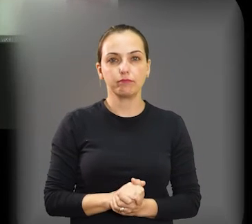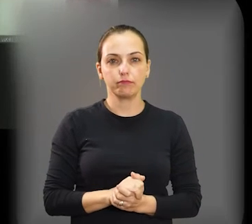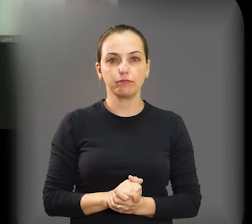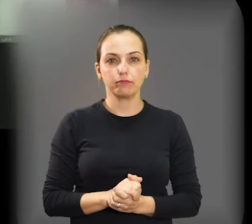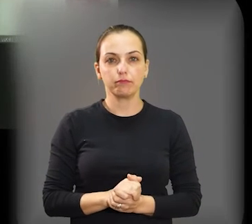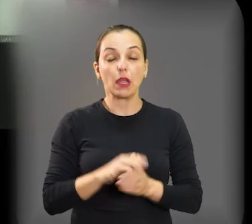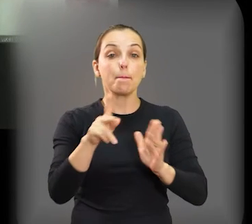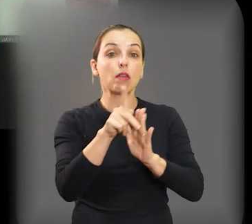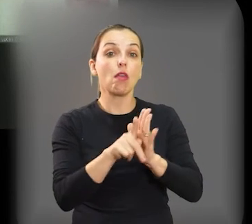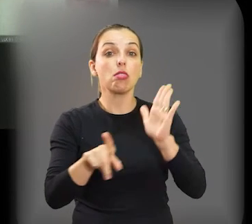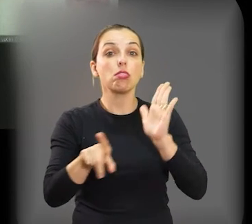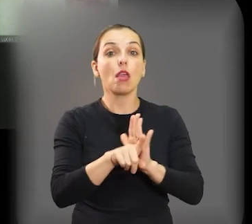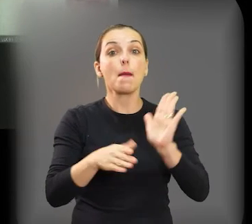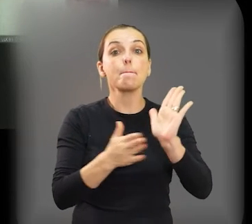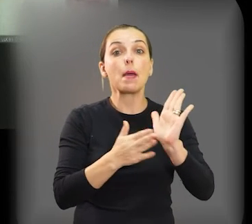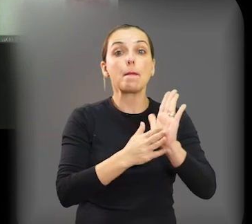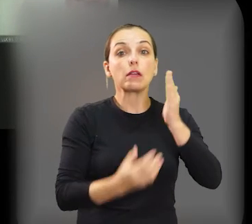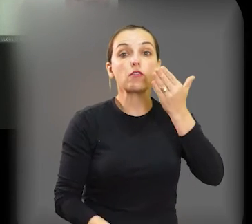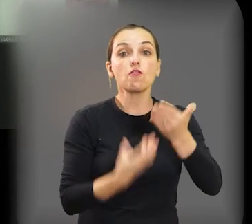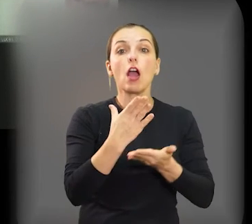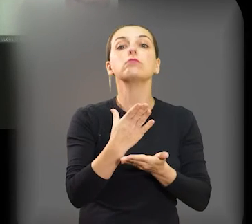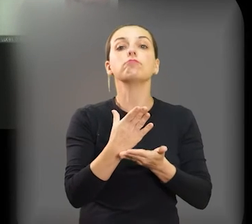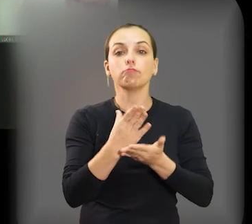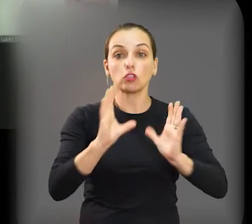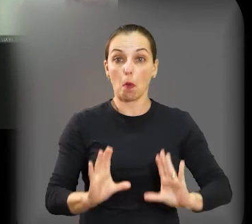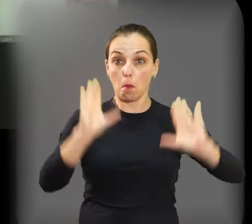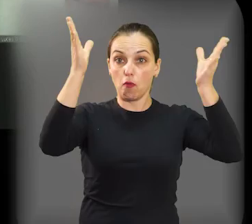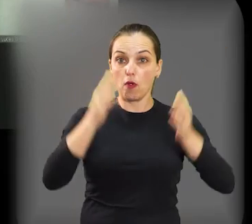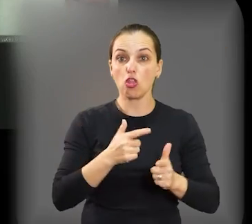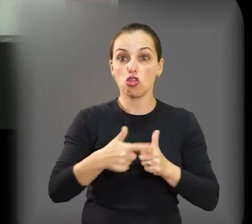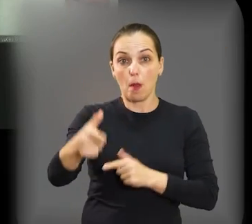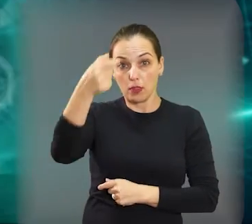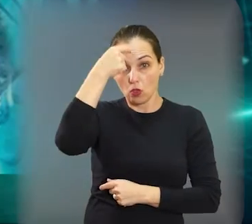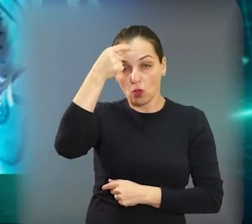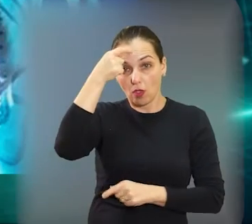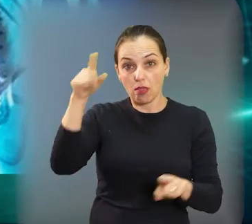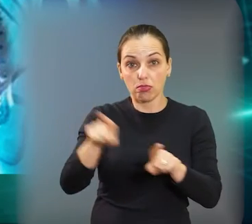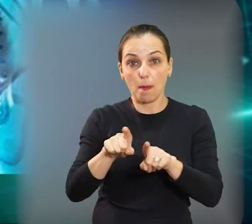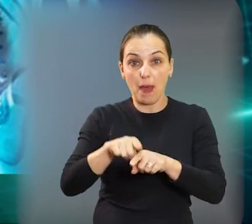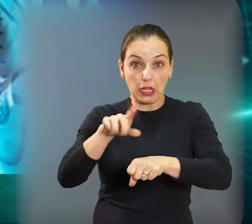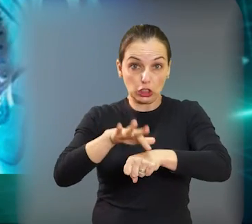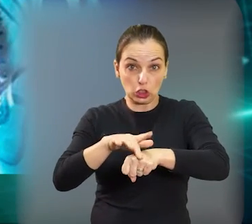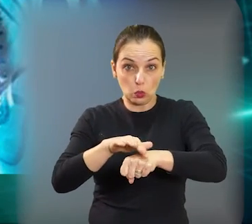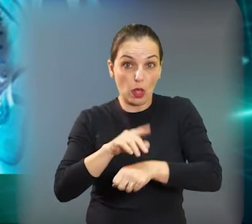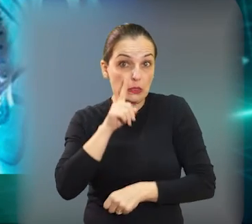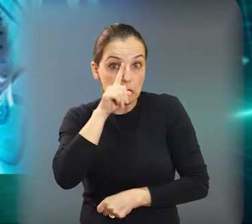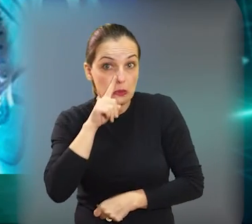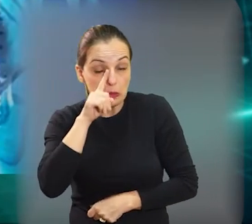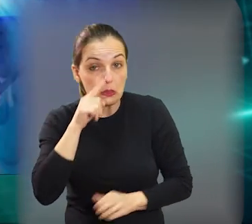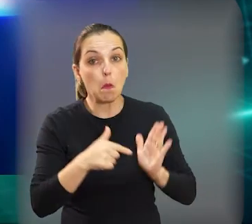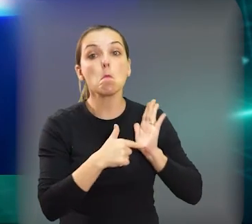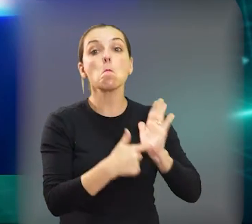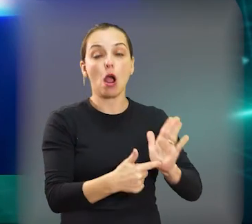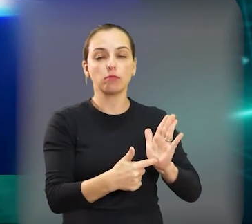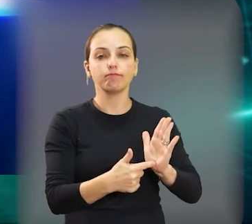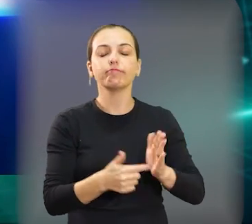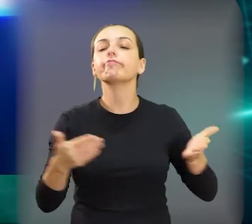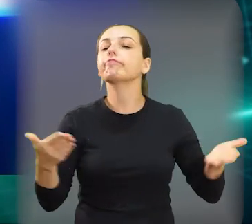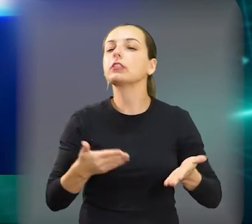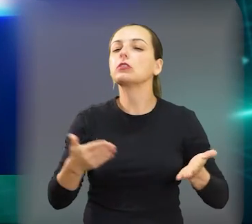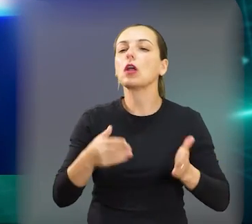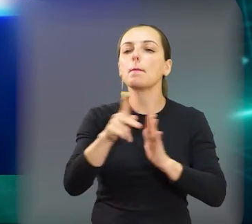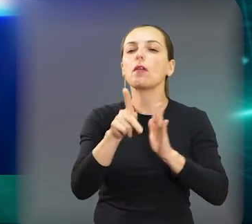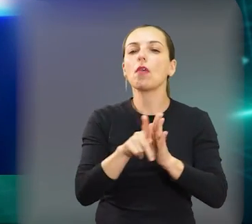O projeto prevê a realização de eventos educativos que promovam a conscientização sobre a existência e a